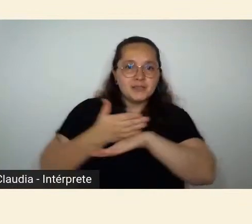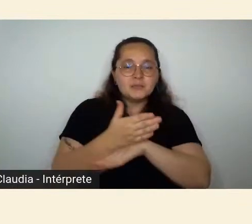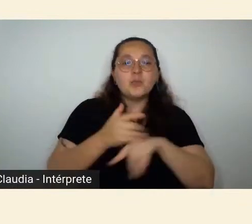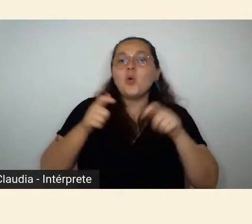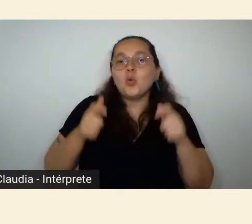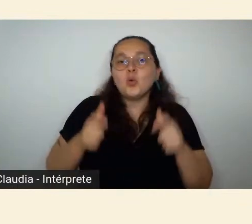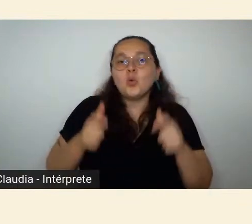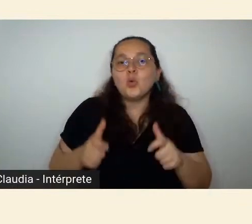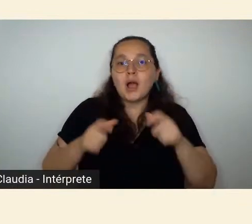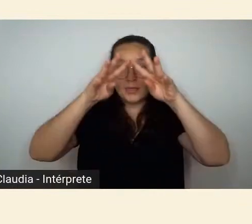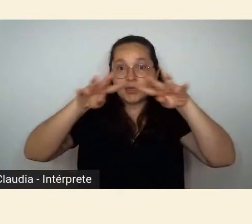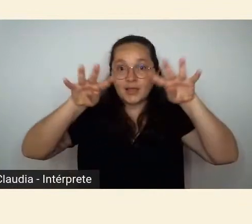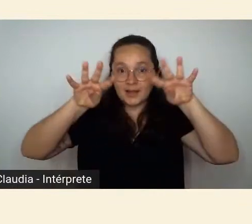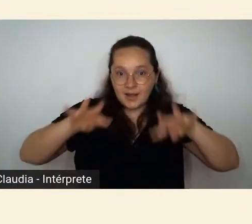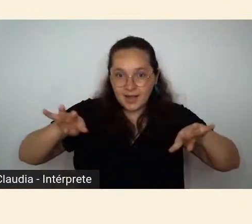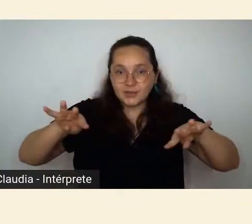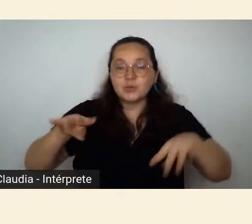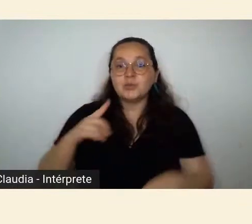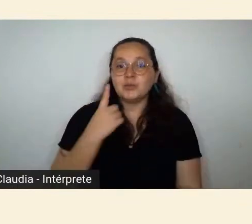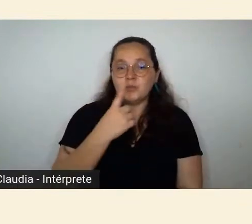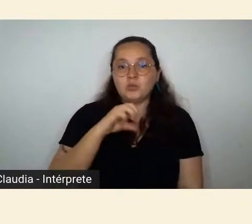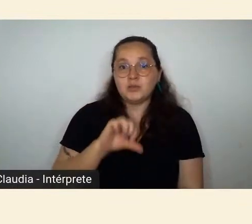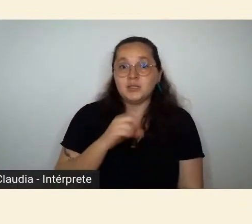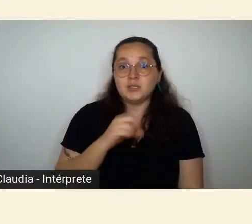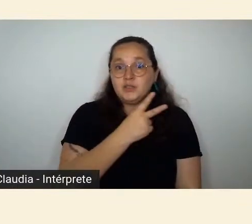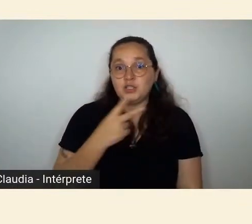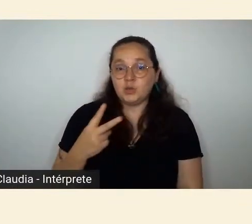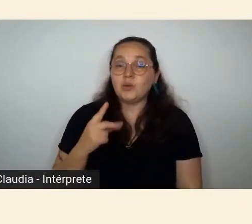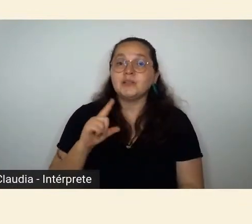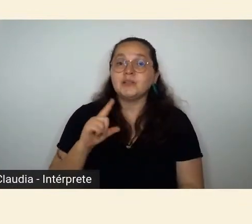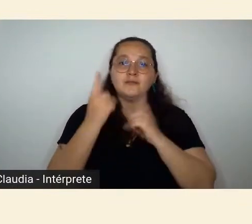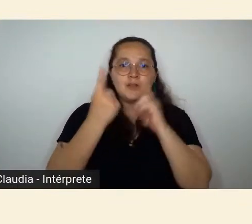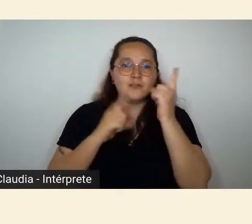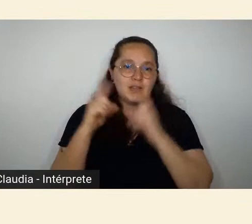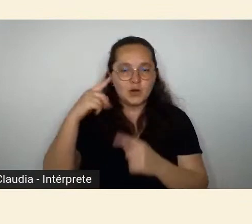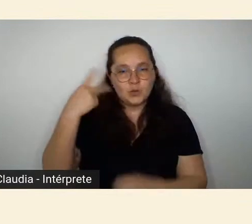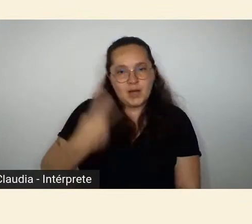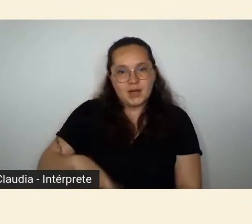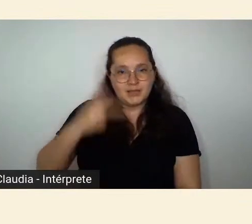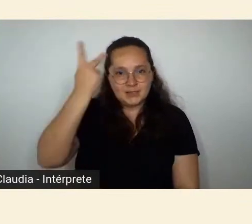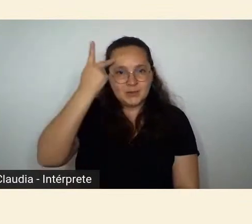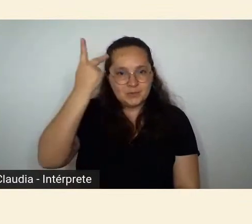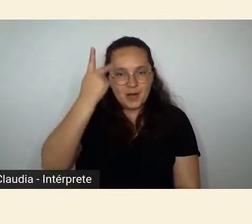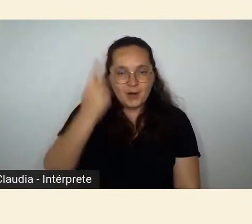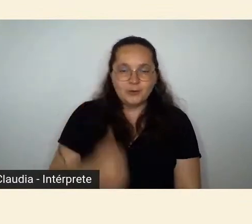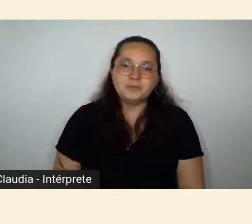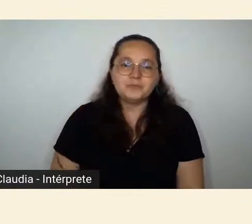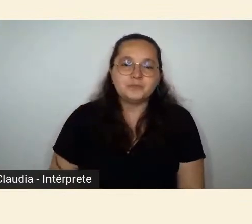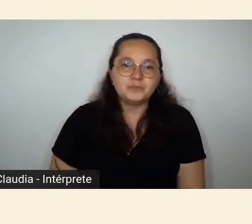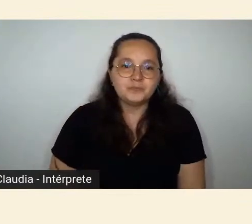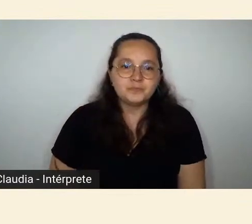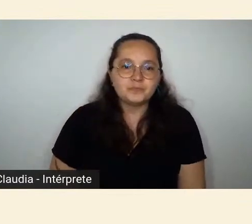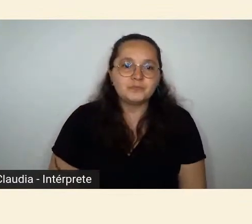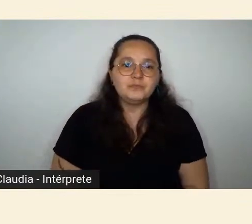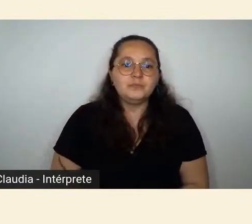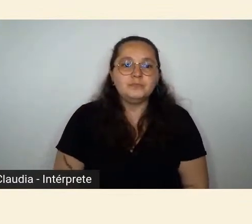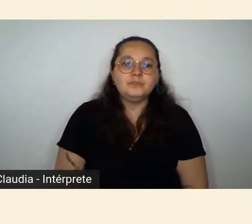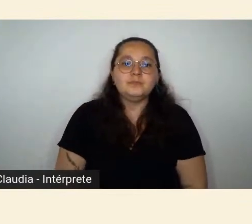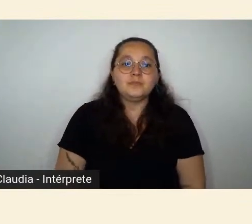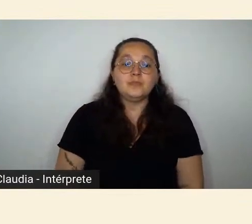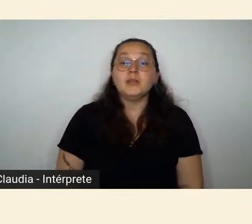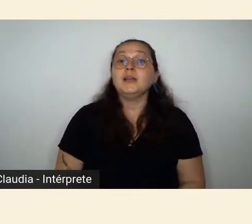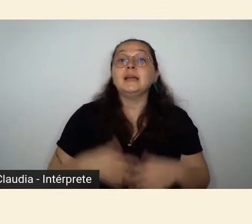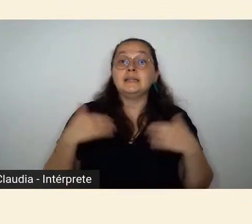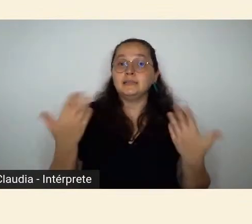1922 em São Paulo. Então, eu não vou falar, por exemplo, do